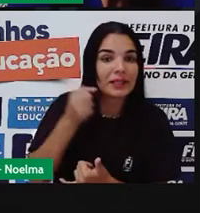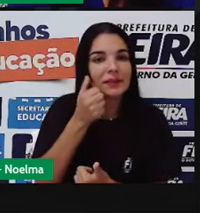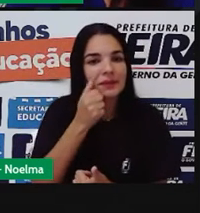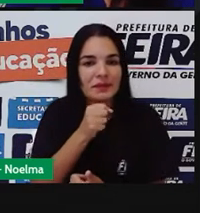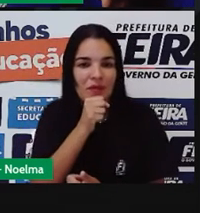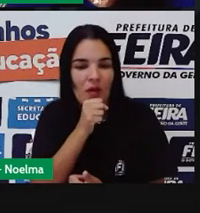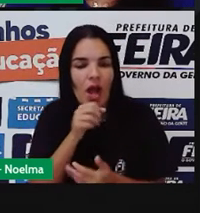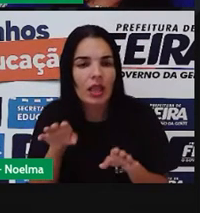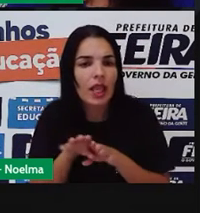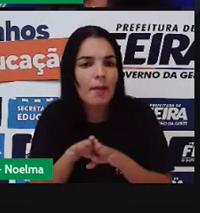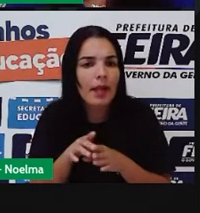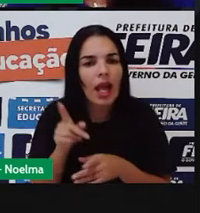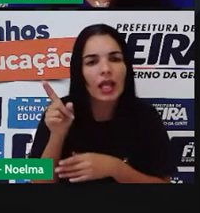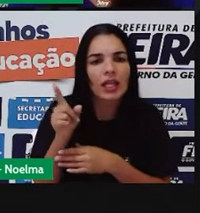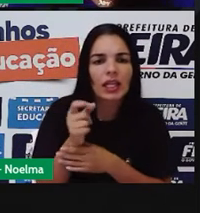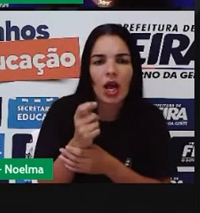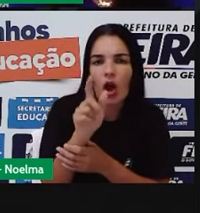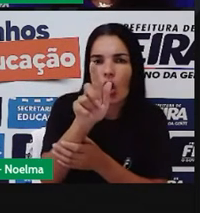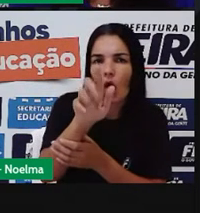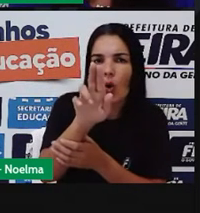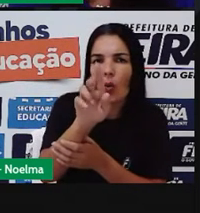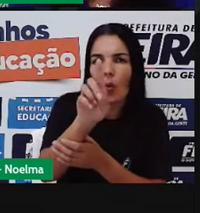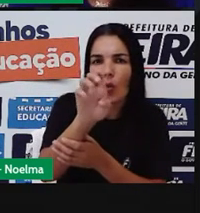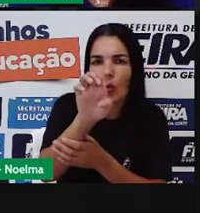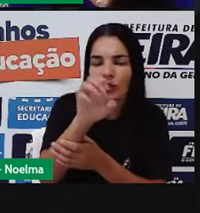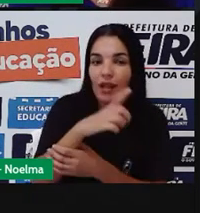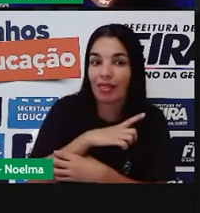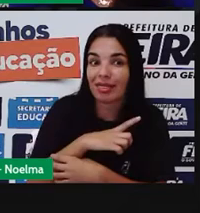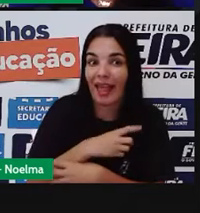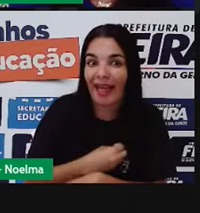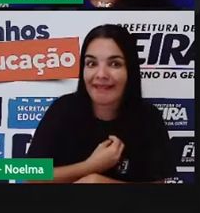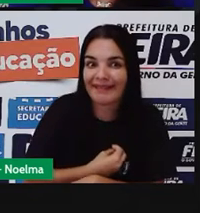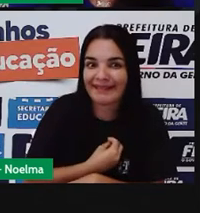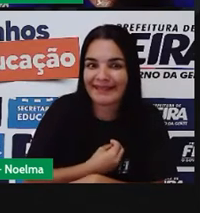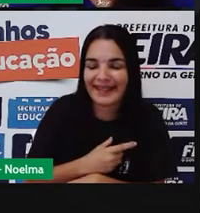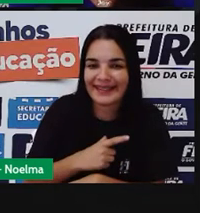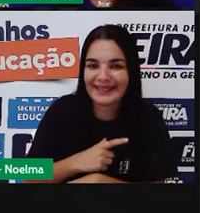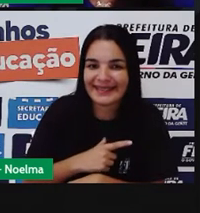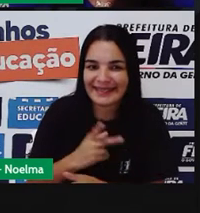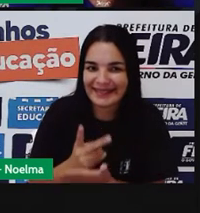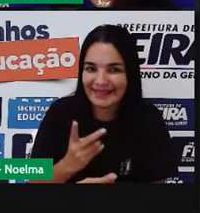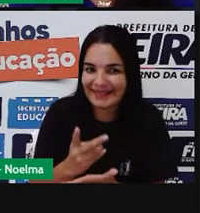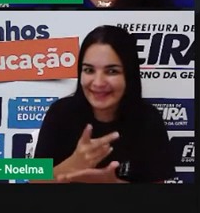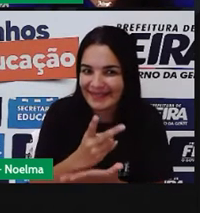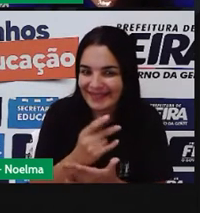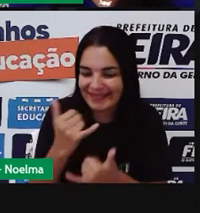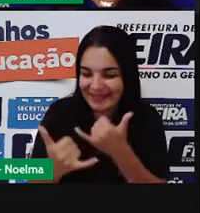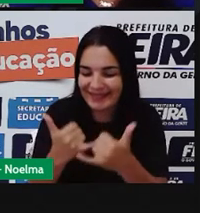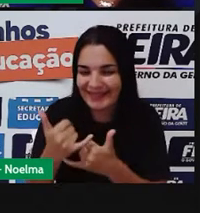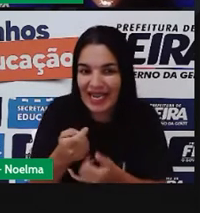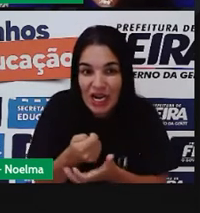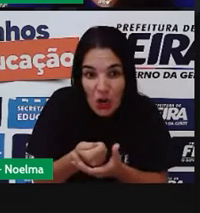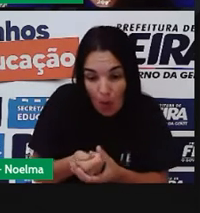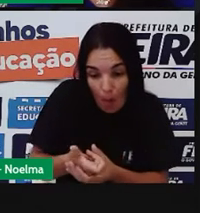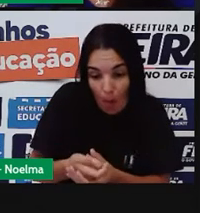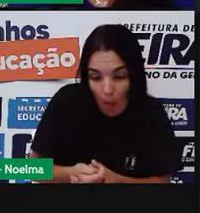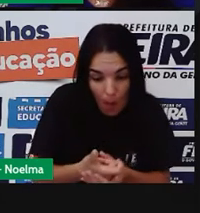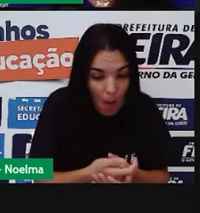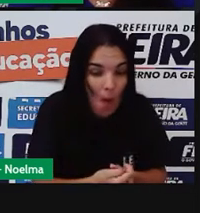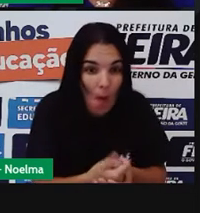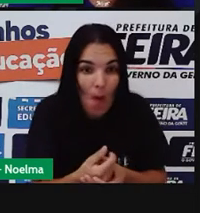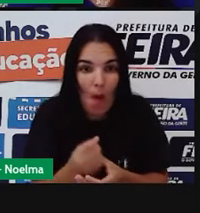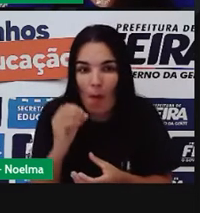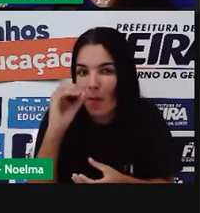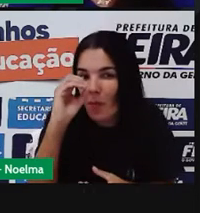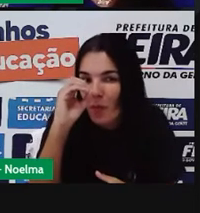A bolinha de gude Que ainda está muito presente Também é um tipo de brincadeira Que fez parte daquela